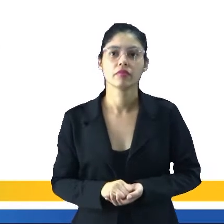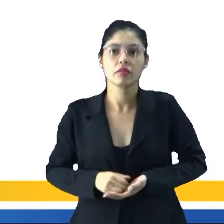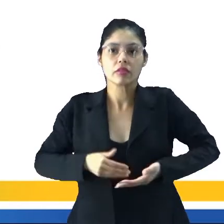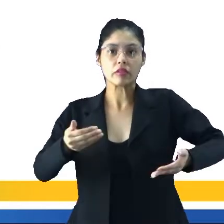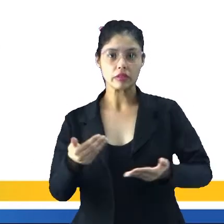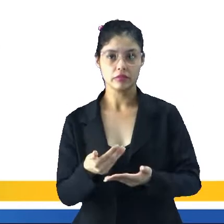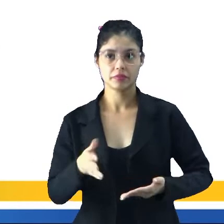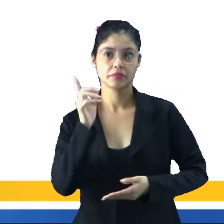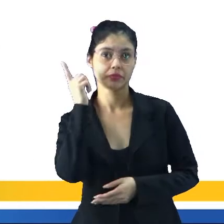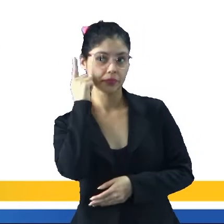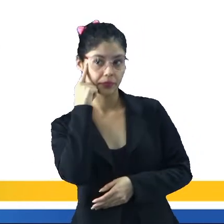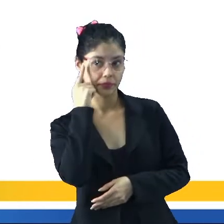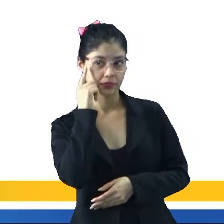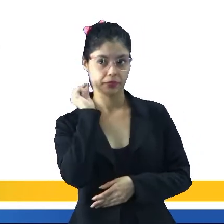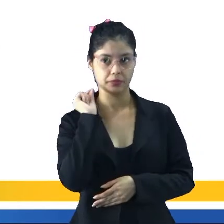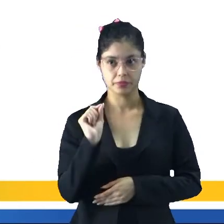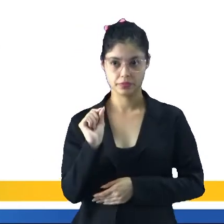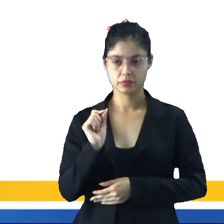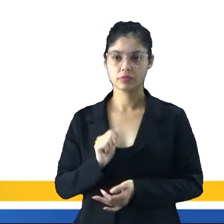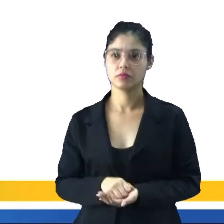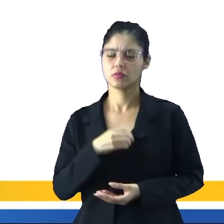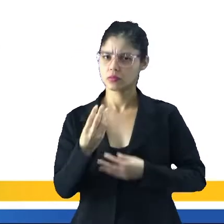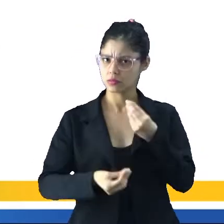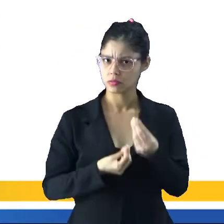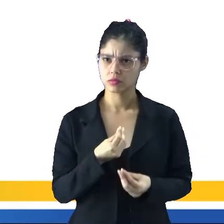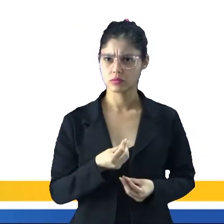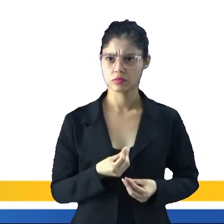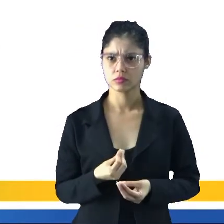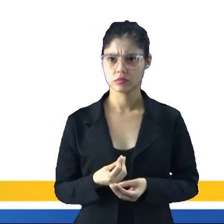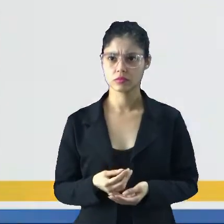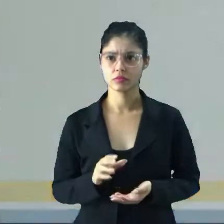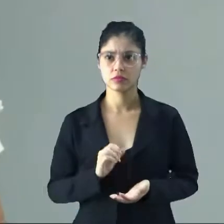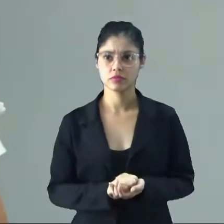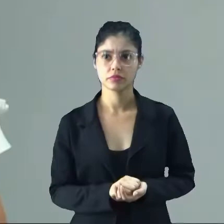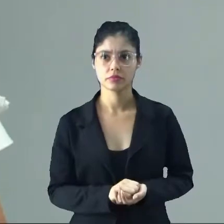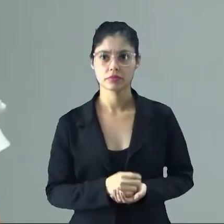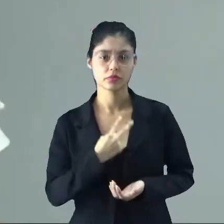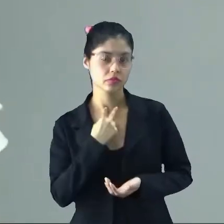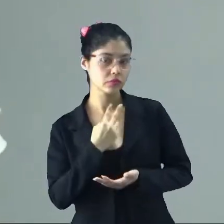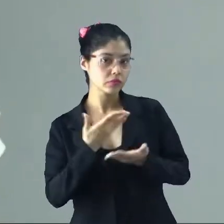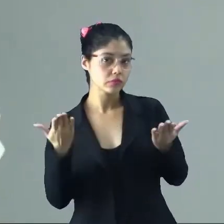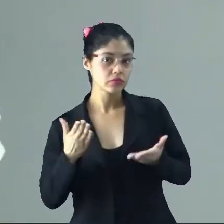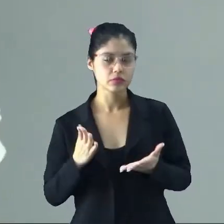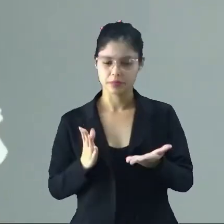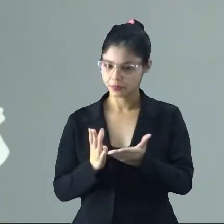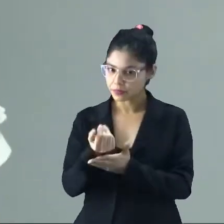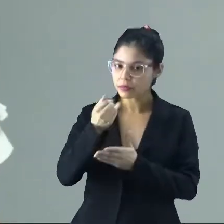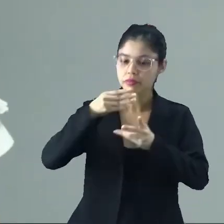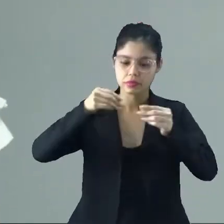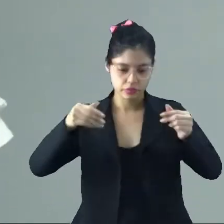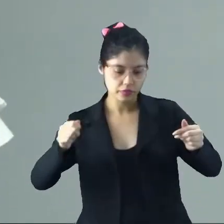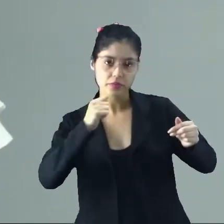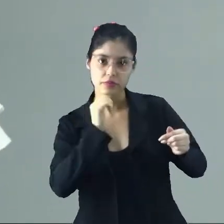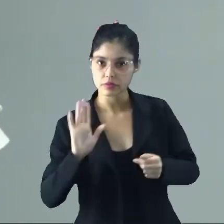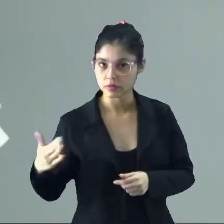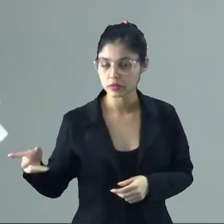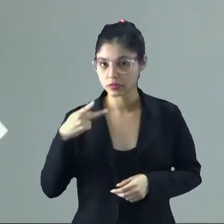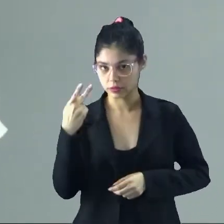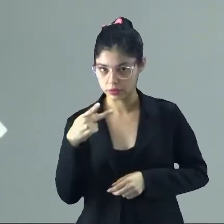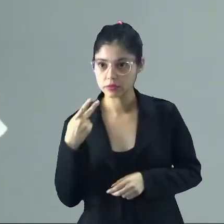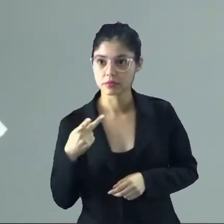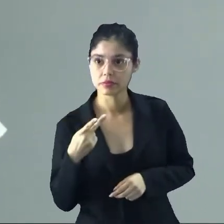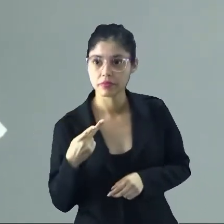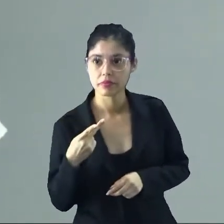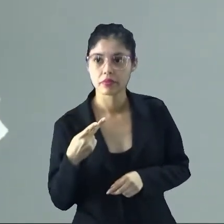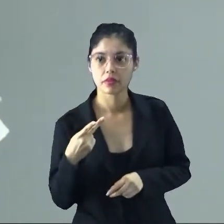Agora vamos entender, né, como que ficou essa ocupação, essa posse da terra, né, quando a gente fala,